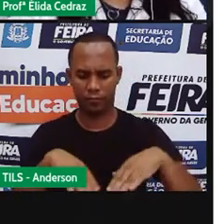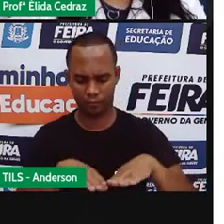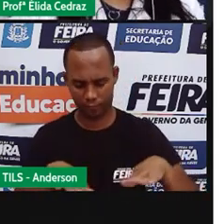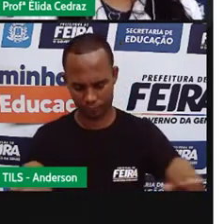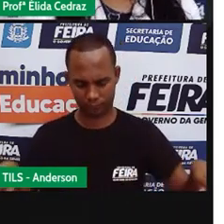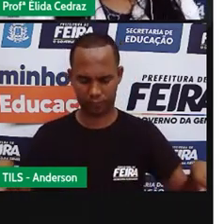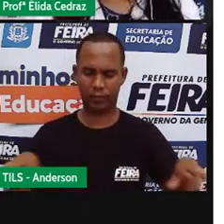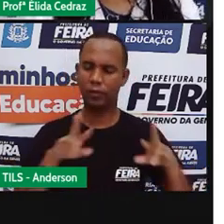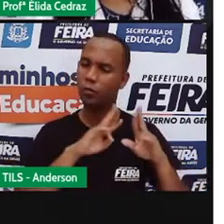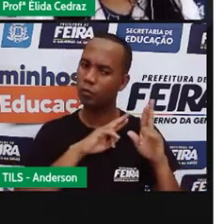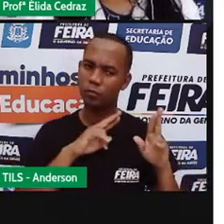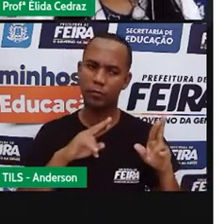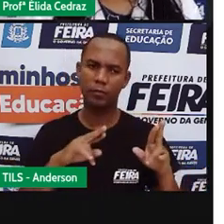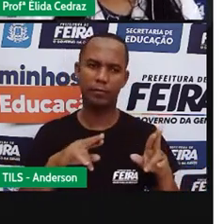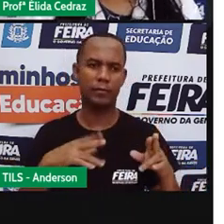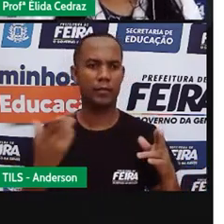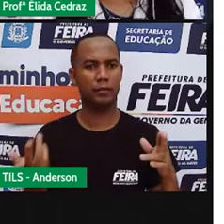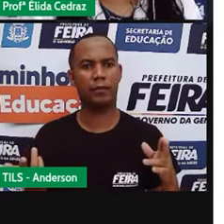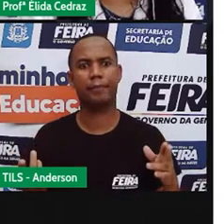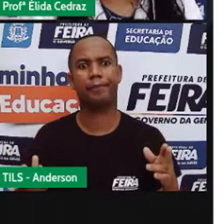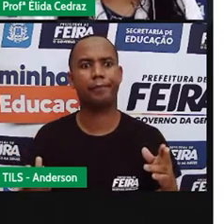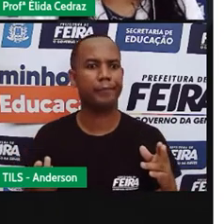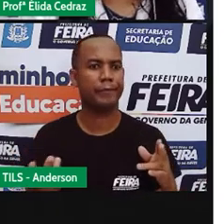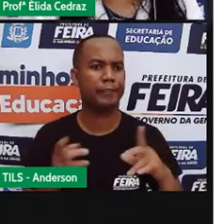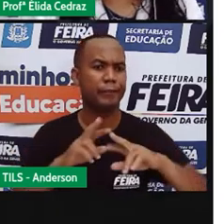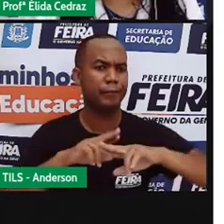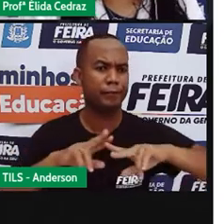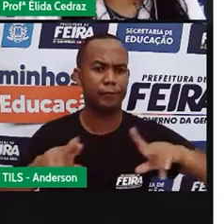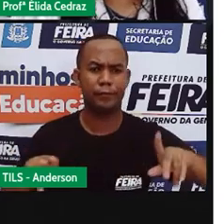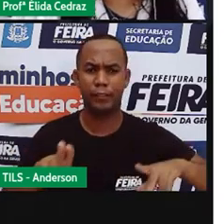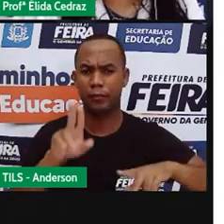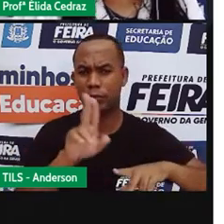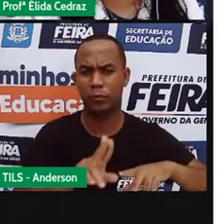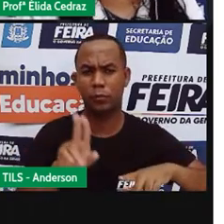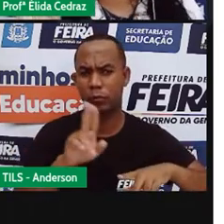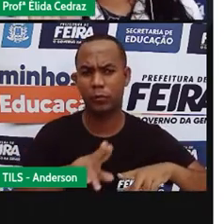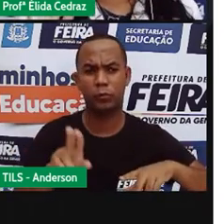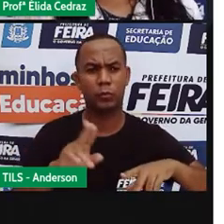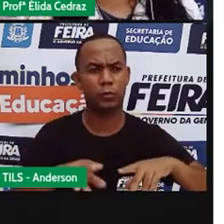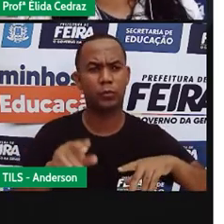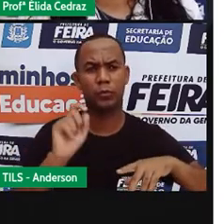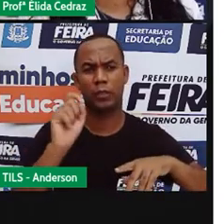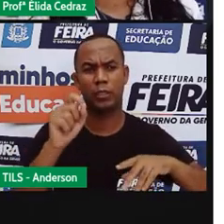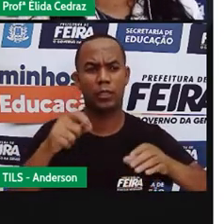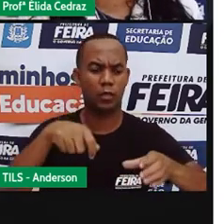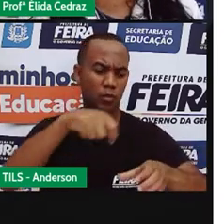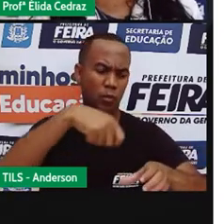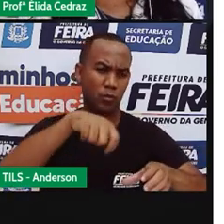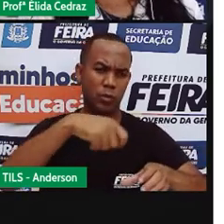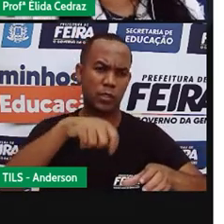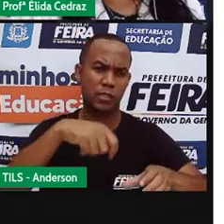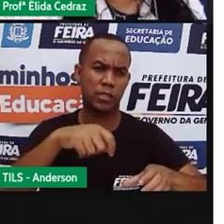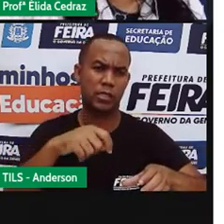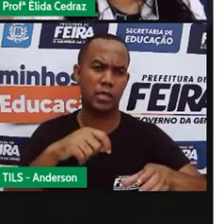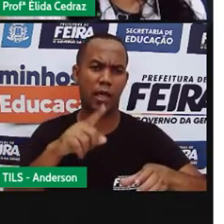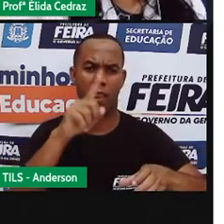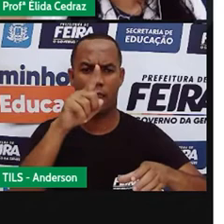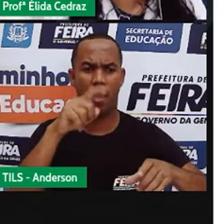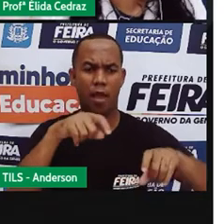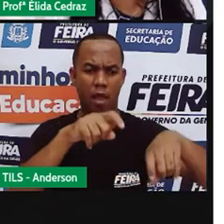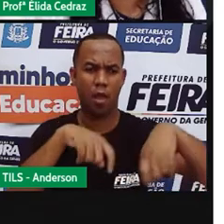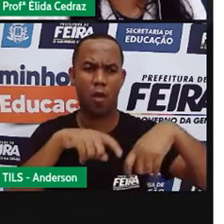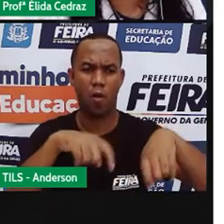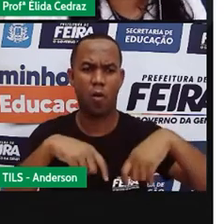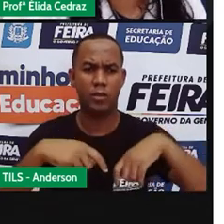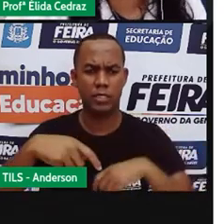artesanato. Com a palha, se faz utensílios de cozinha, principalmente cozinha com chique de roça. Aqueles